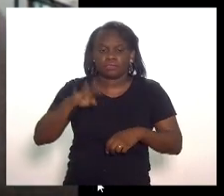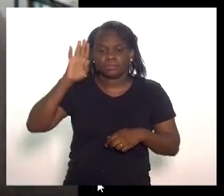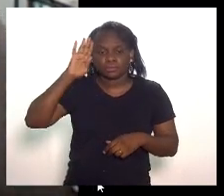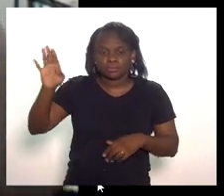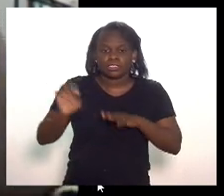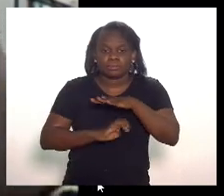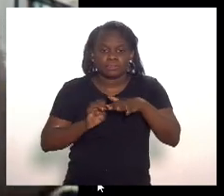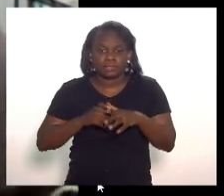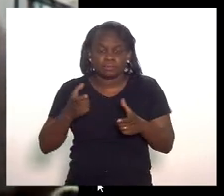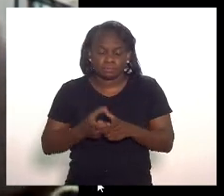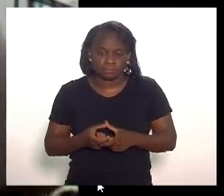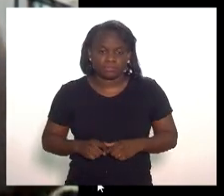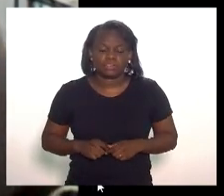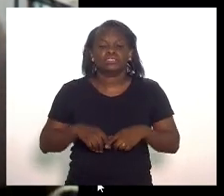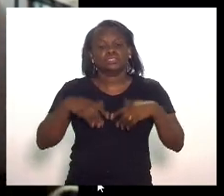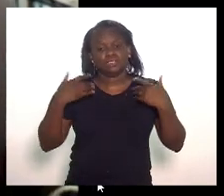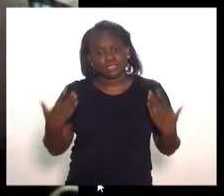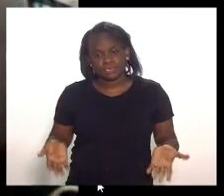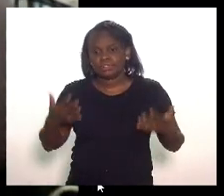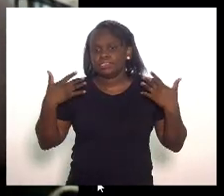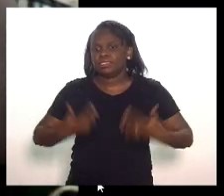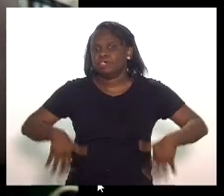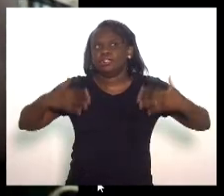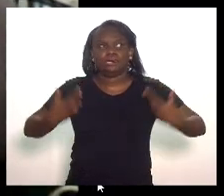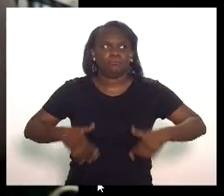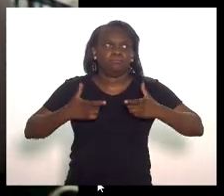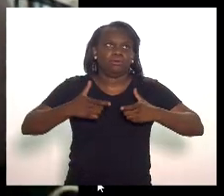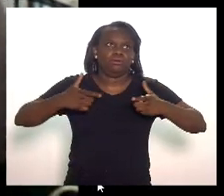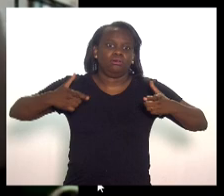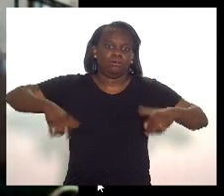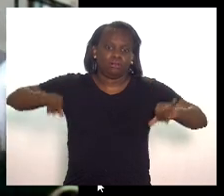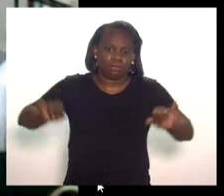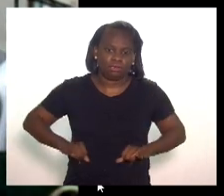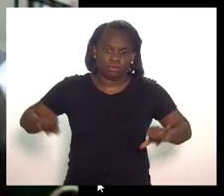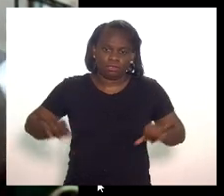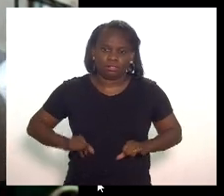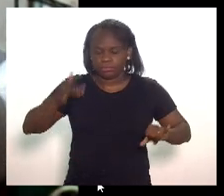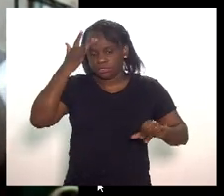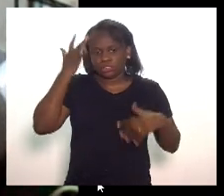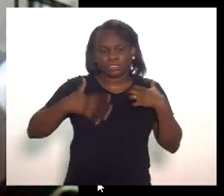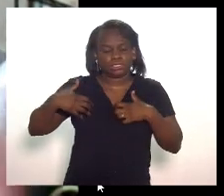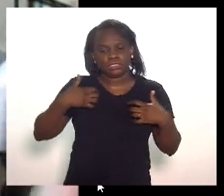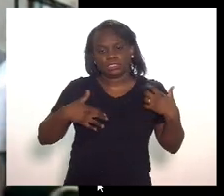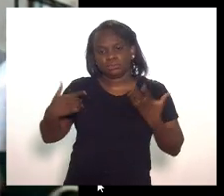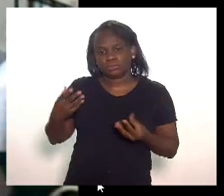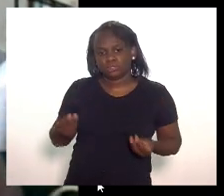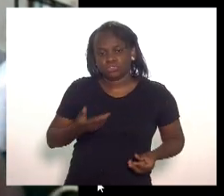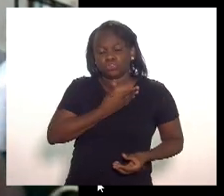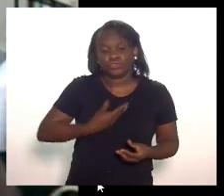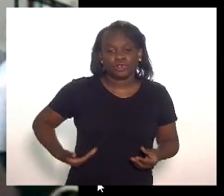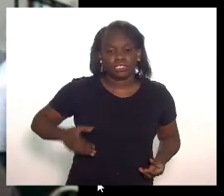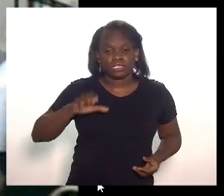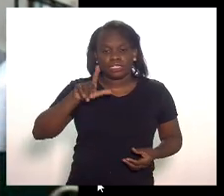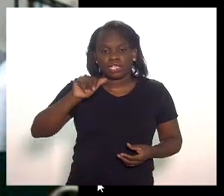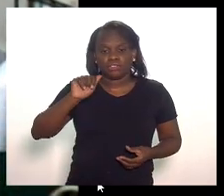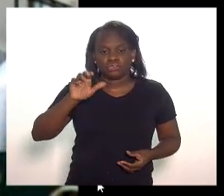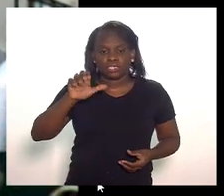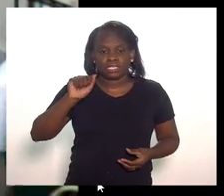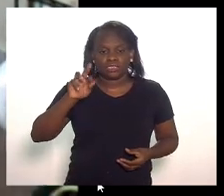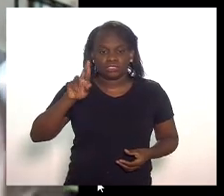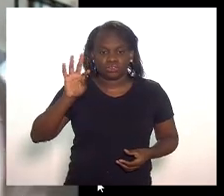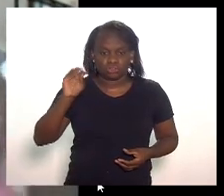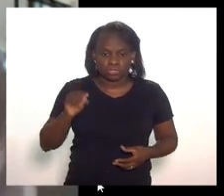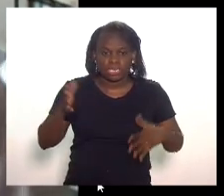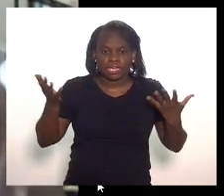pequenos empresários e aí o drama só cresce o drama só cresce só cresce e o governador Cláudio Castro agora resolveu